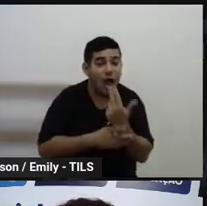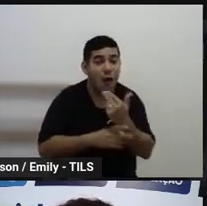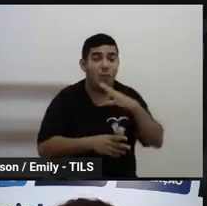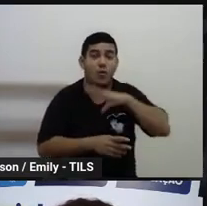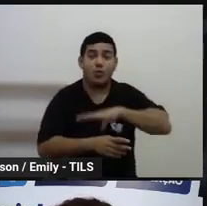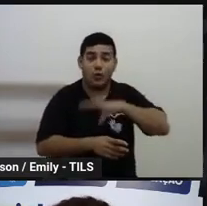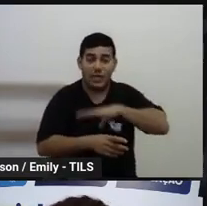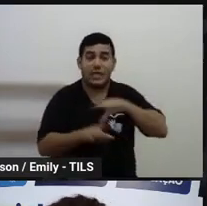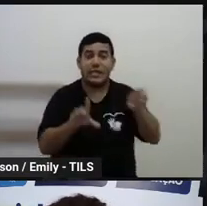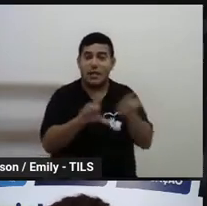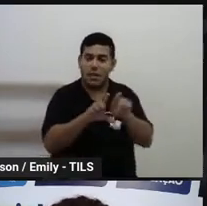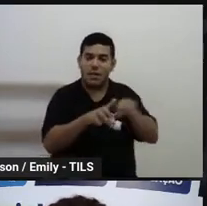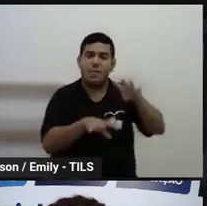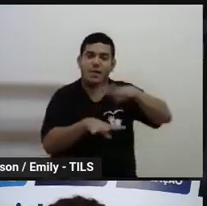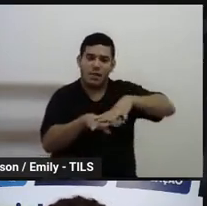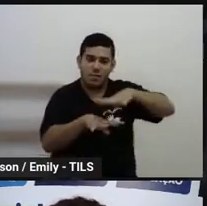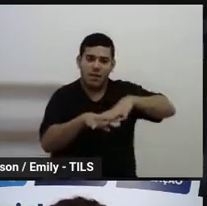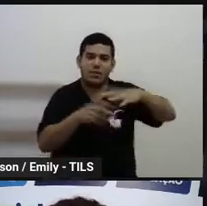matemática.